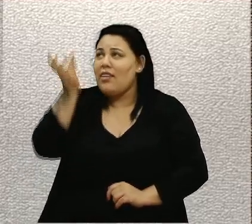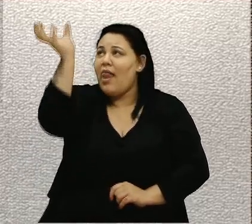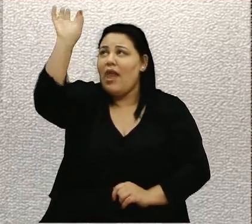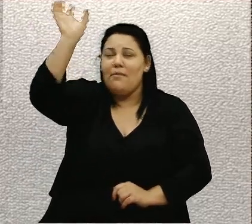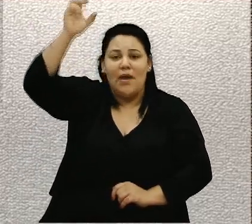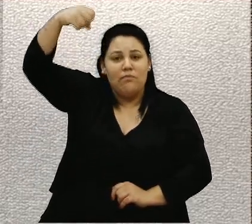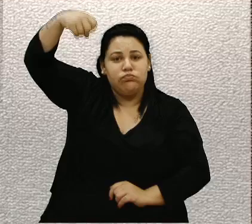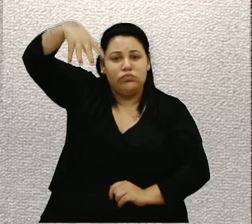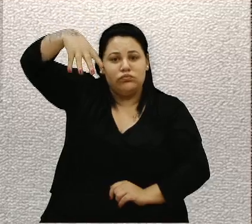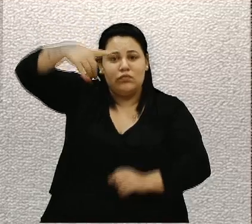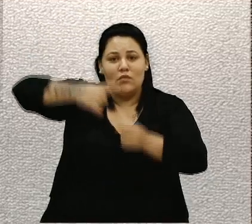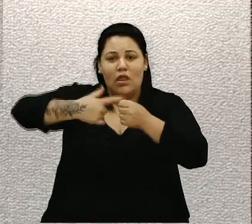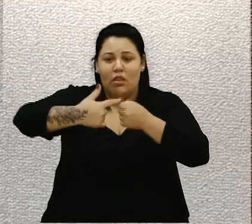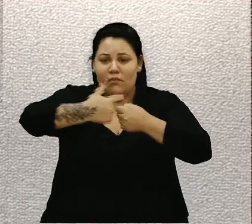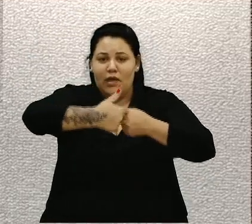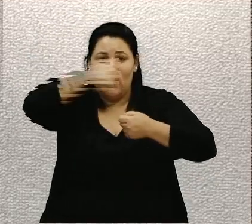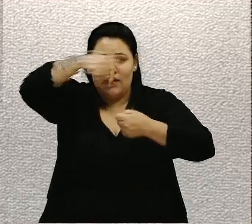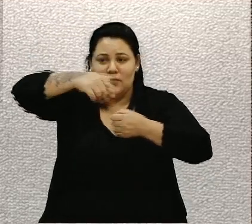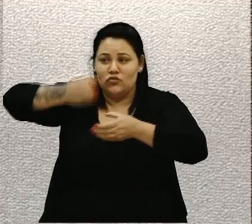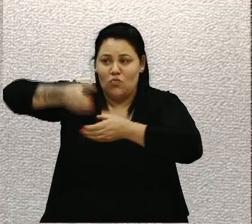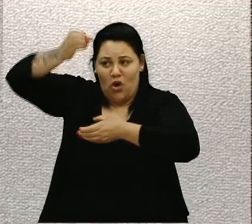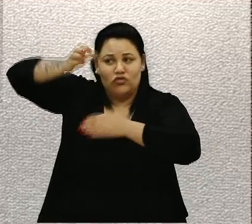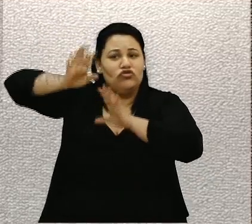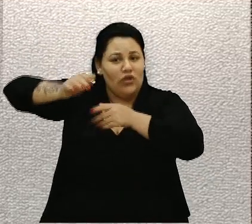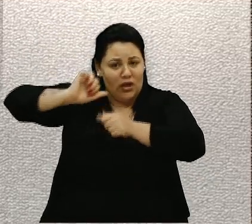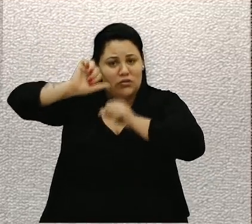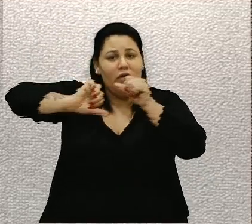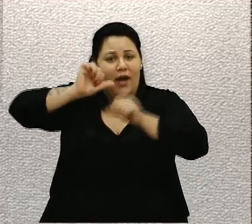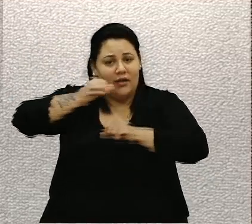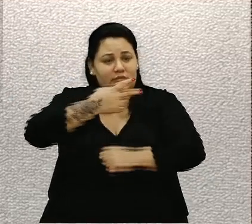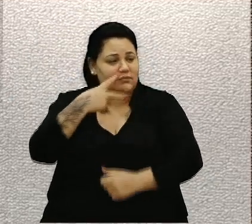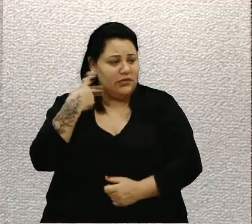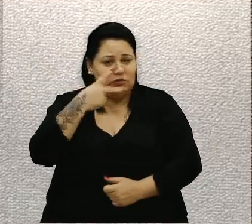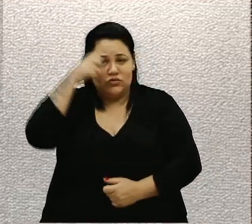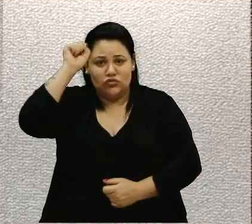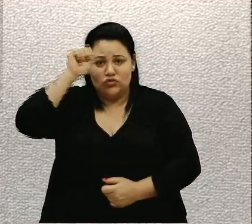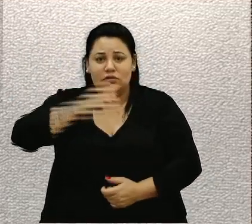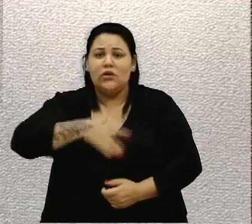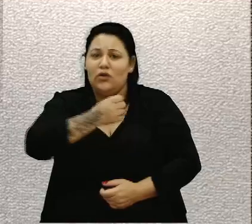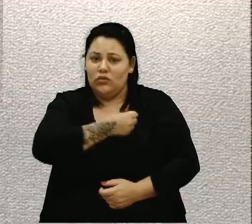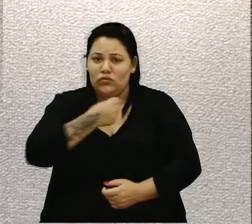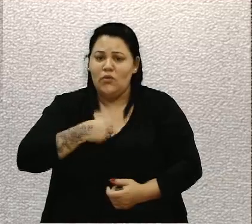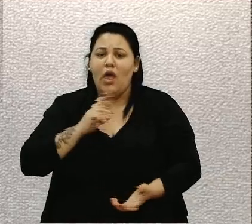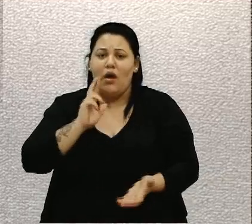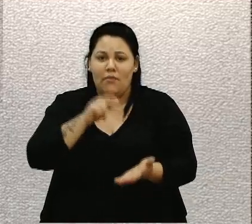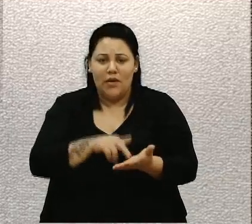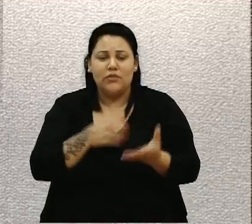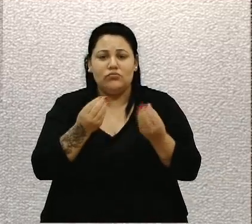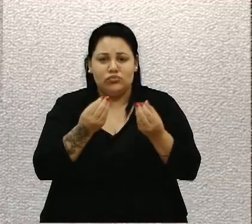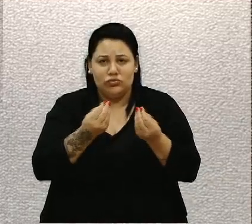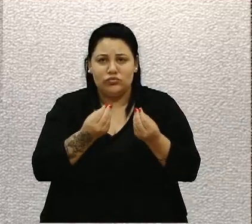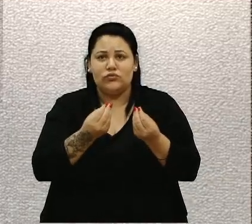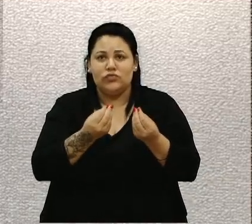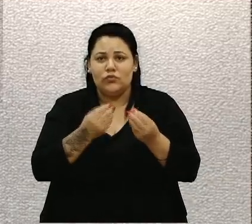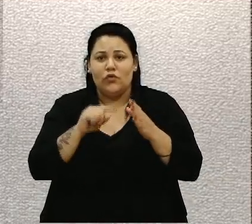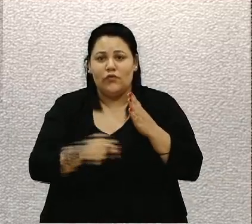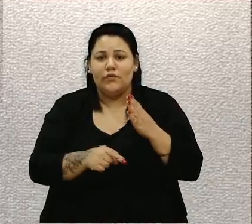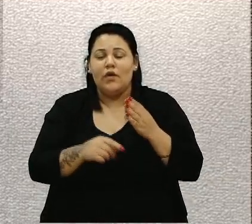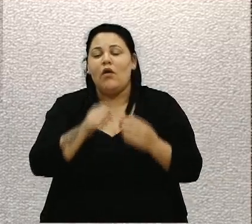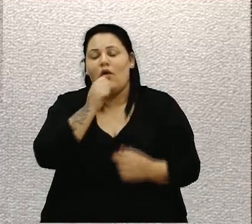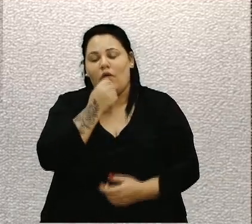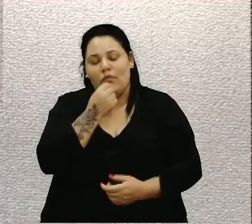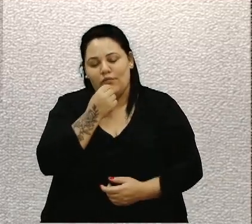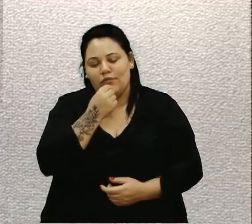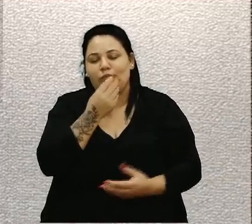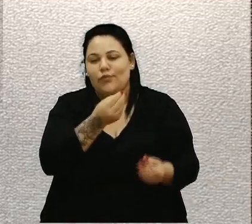cidade, dos postes, já foram trocados, vereador Xuxa. Então, é número realmente muito, muito grande, claro, muito ainda precisa se